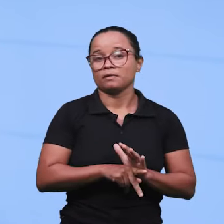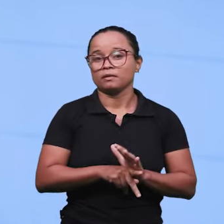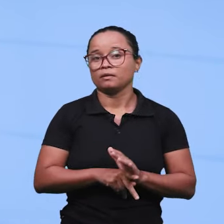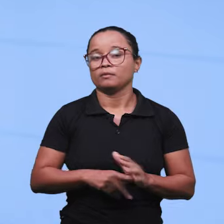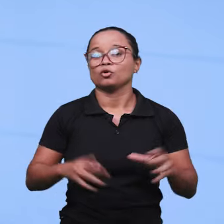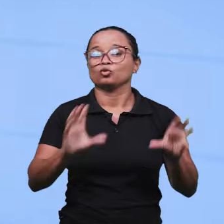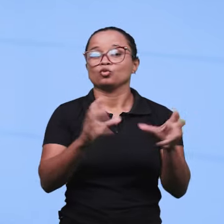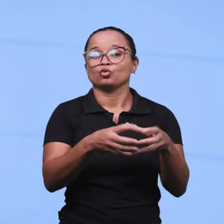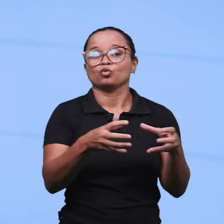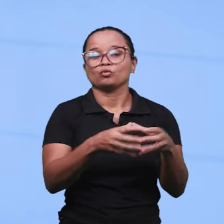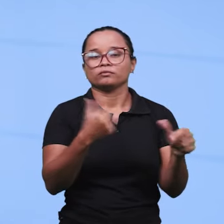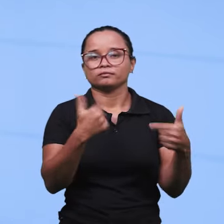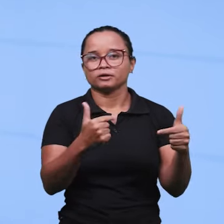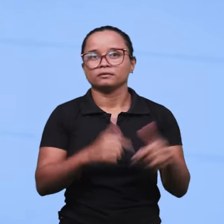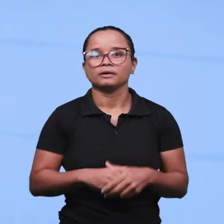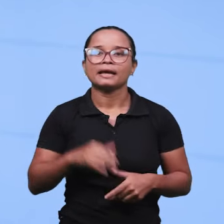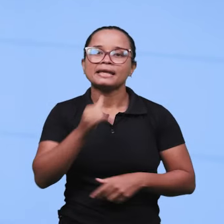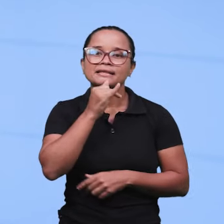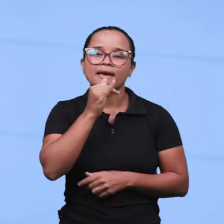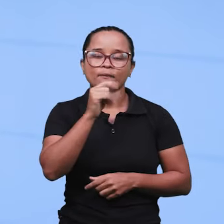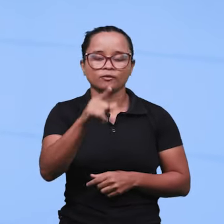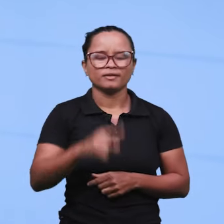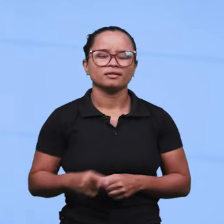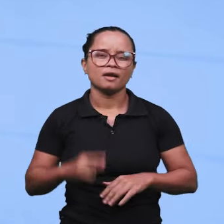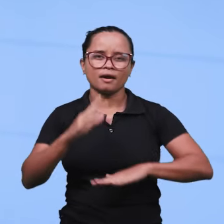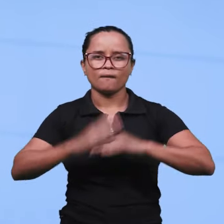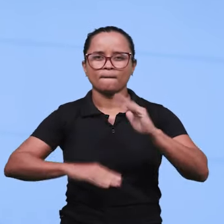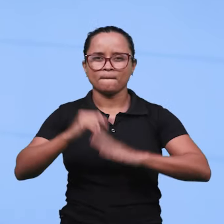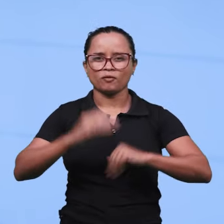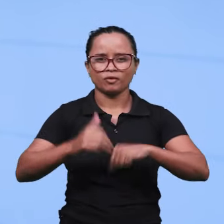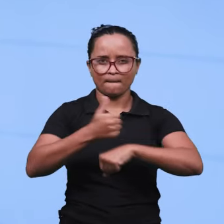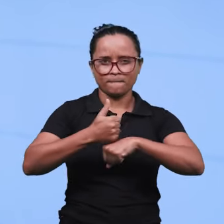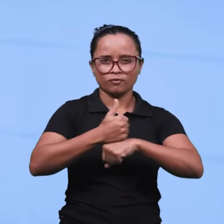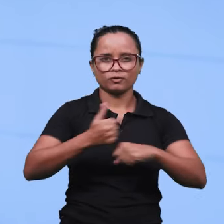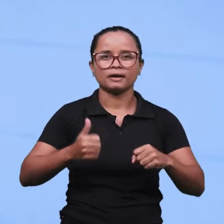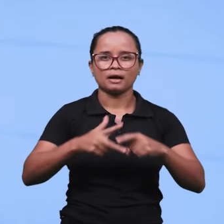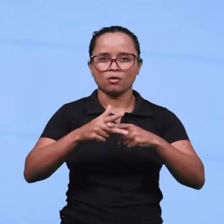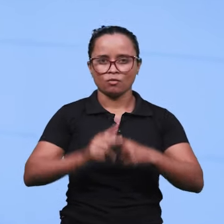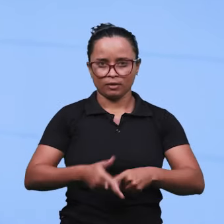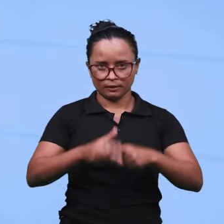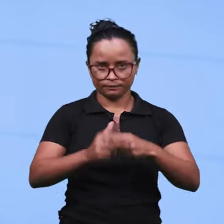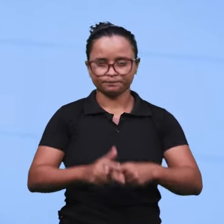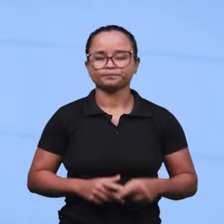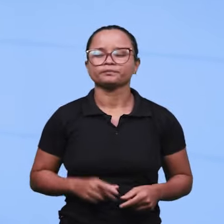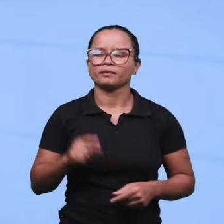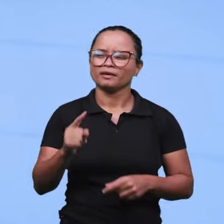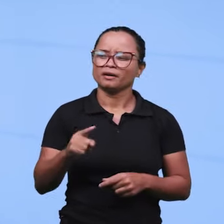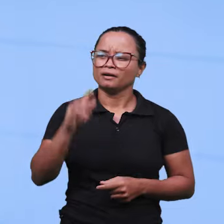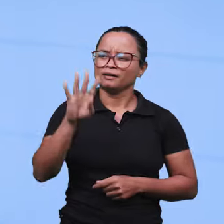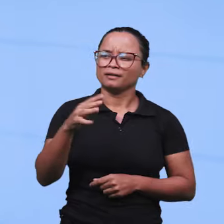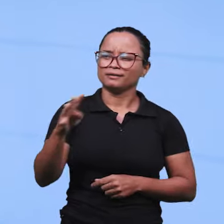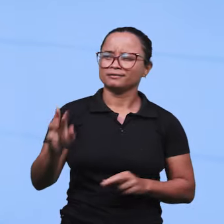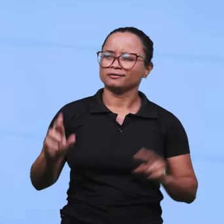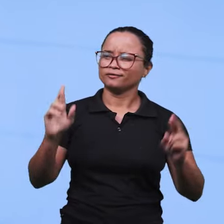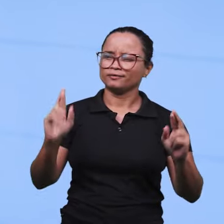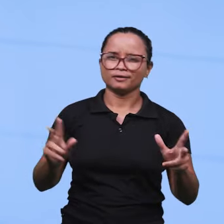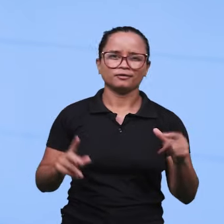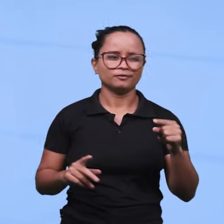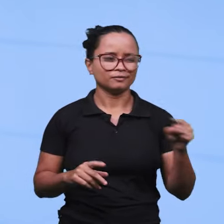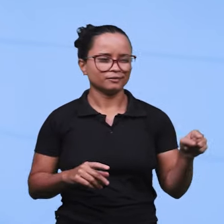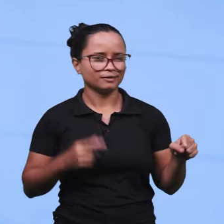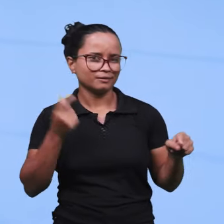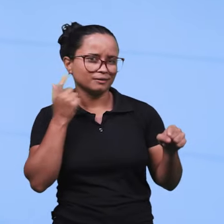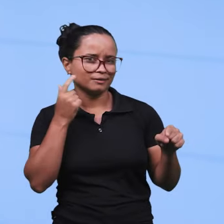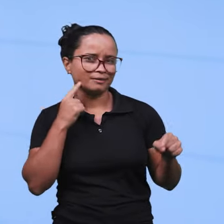é um mecânico, né? E a sua escala está um pouco diferente do que você encontra no